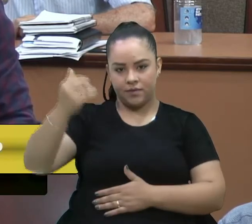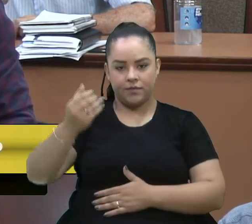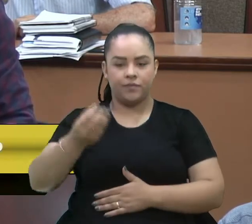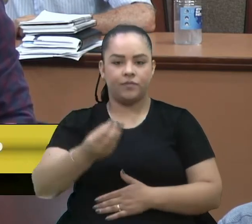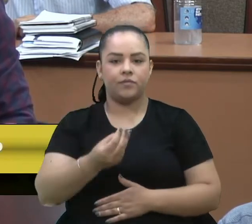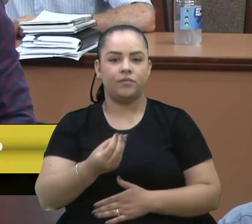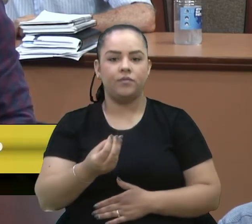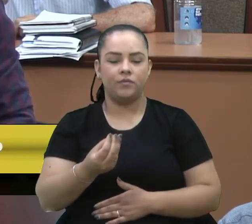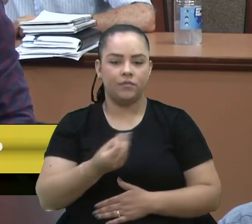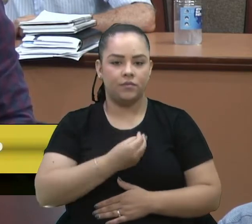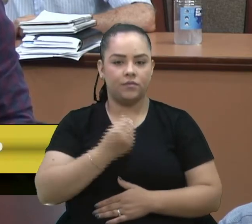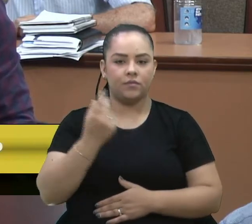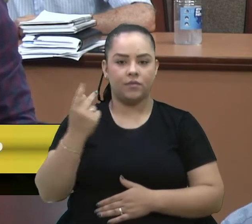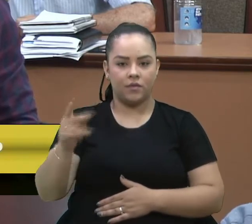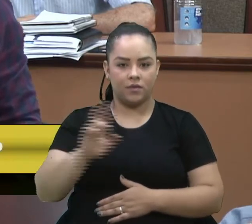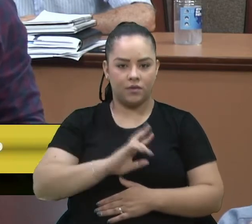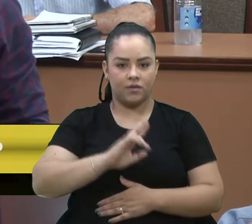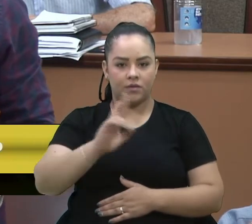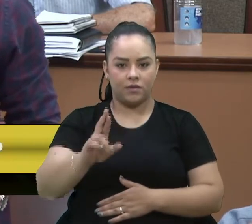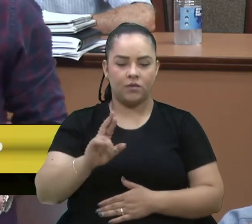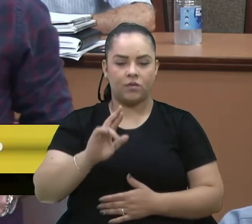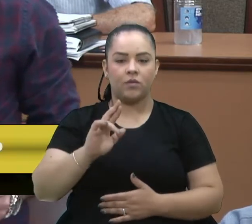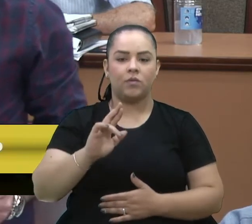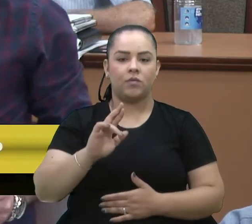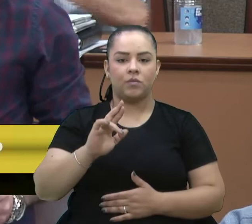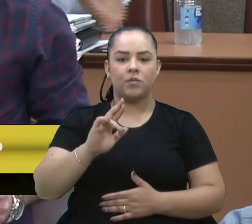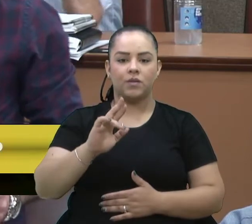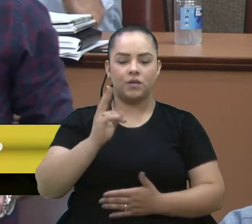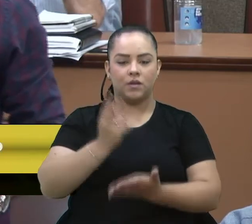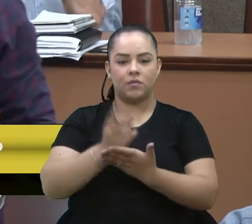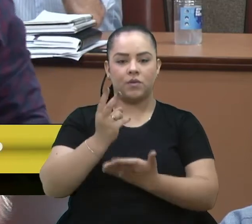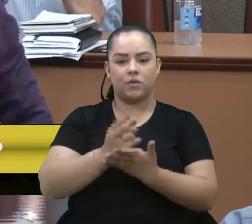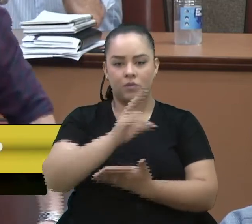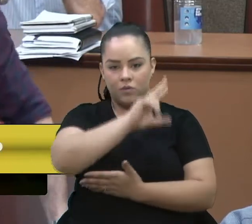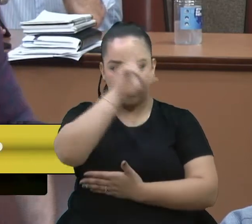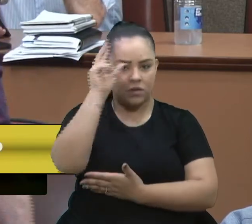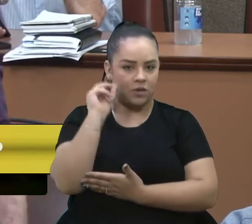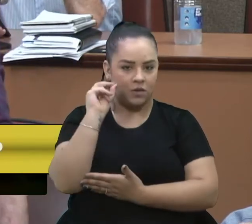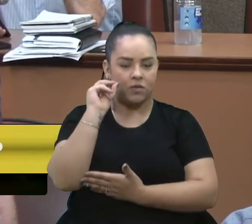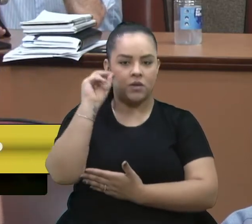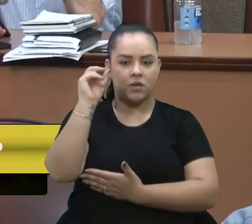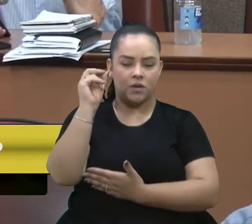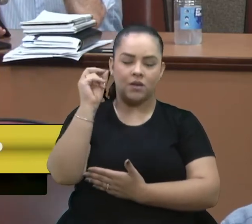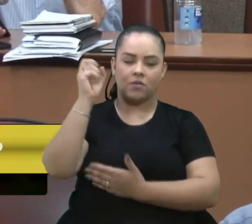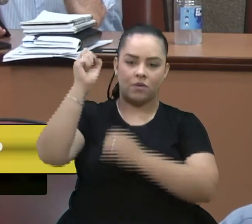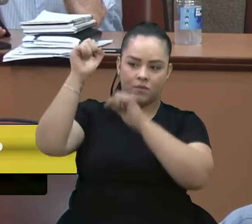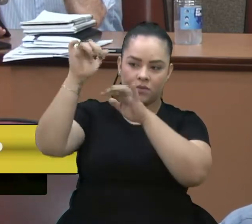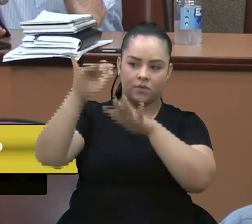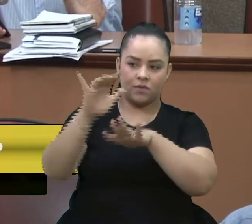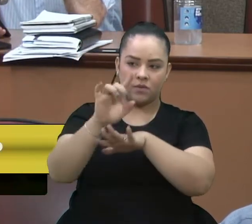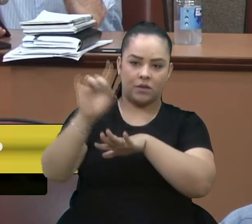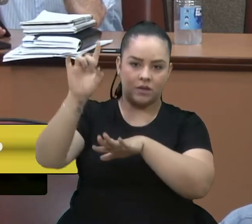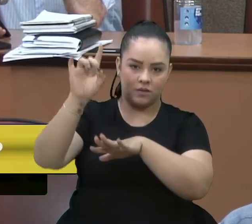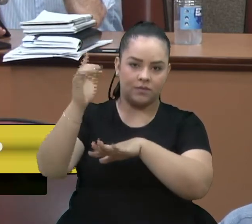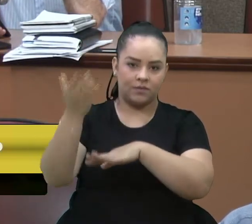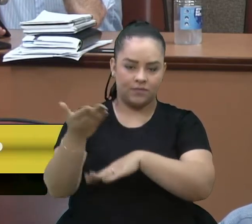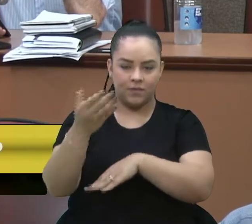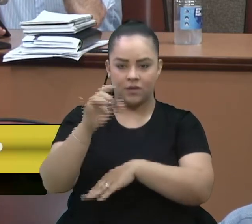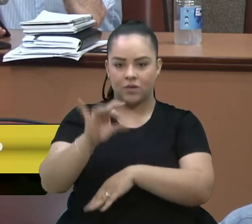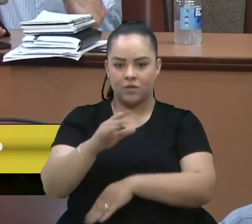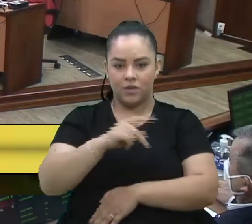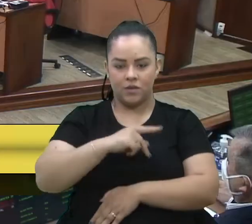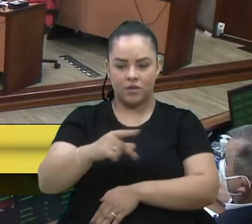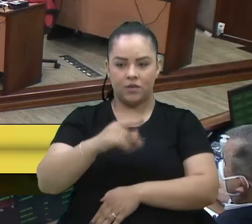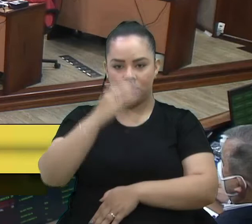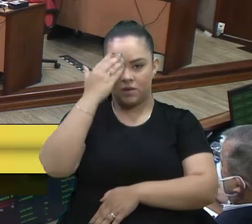campeiras e representações do nosso município, sempre abençoado pelo patrão velho. Era isso, senhor presidente, senhores e senhores vereadores.